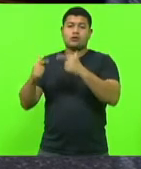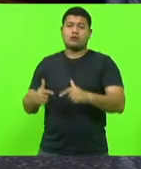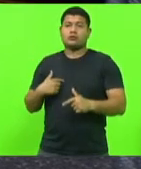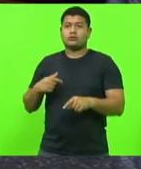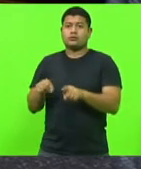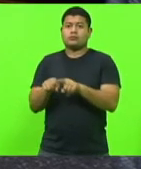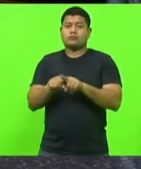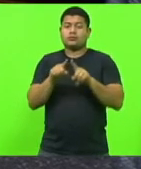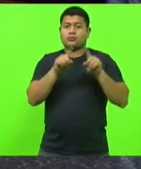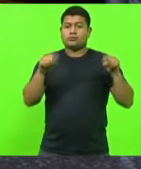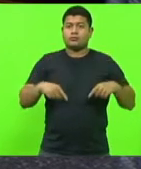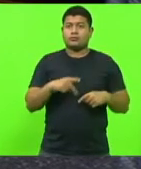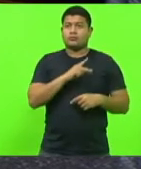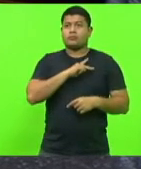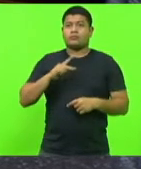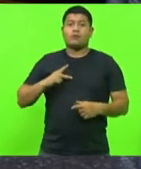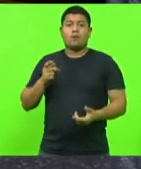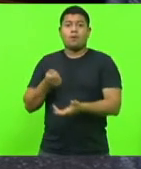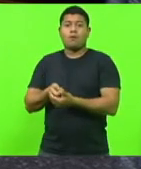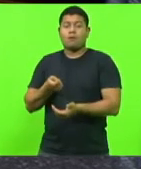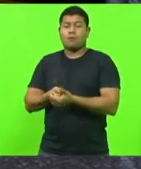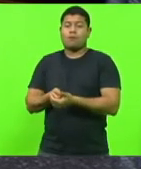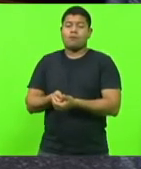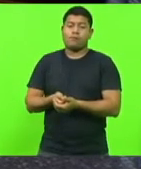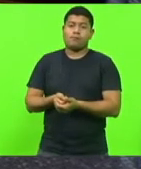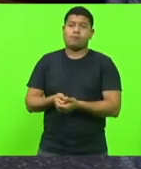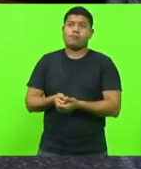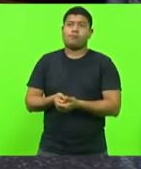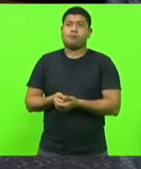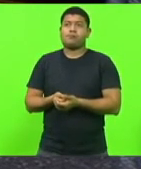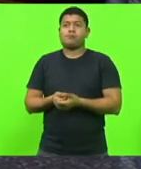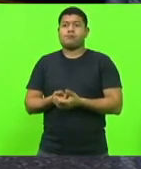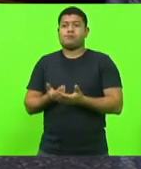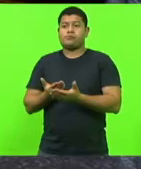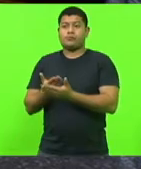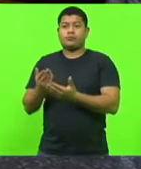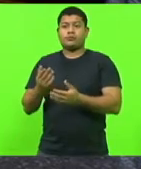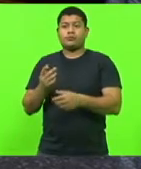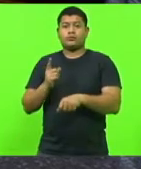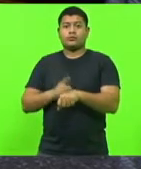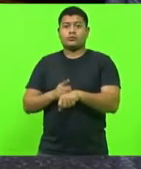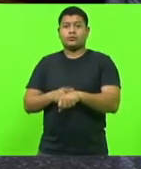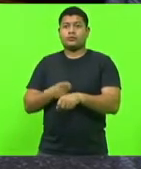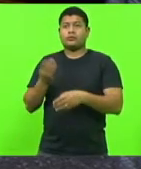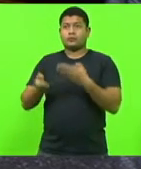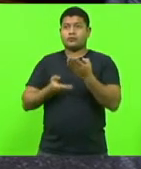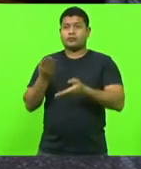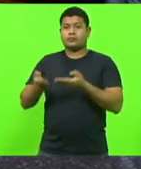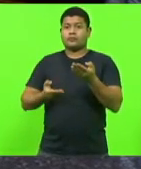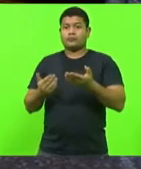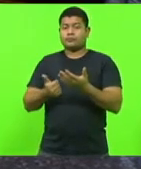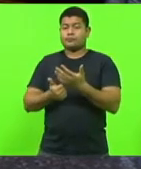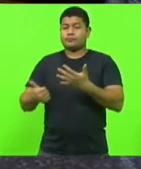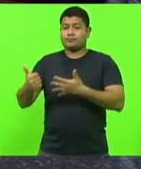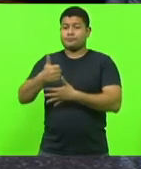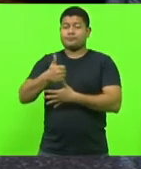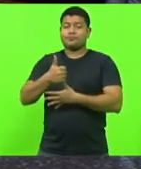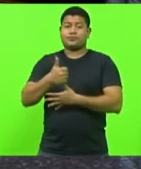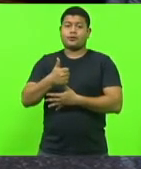serviço público que estejam obrigados a dispensar durante o horário de expediente e atendimento preferencial às pessoas